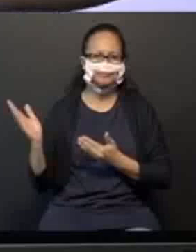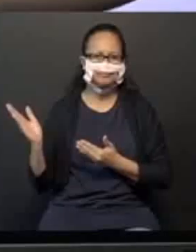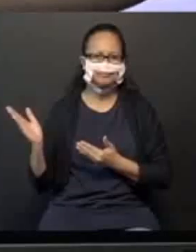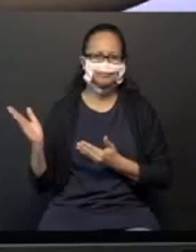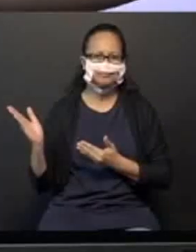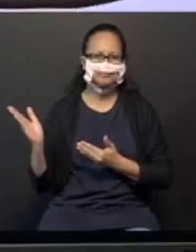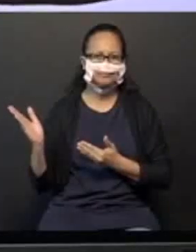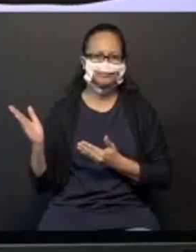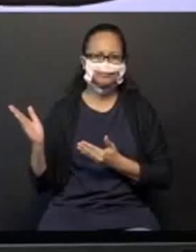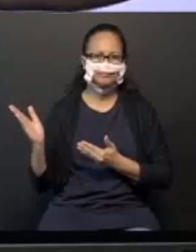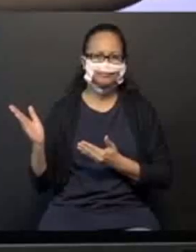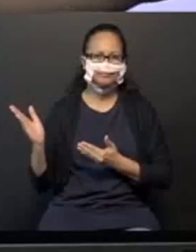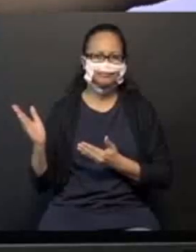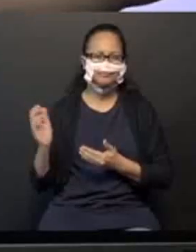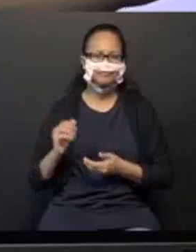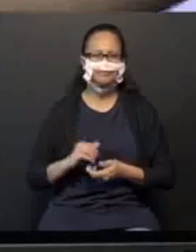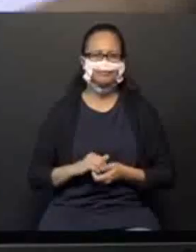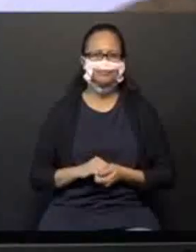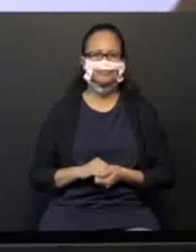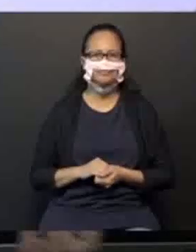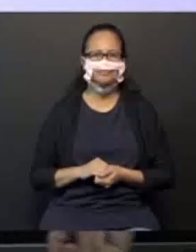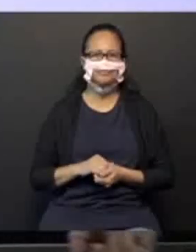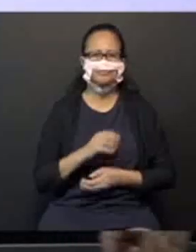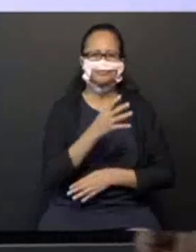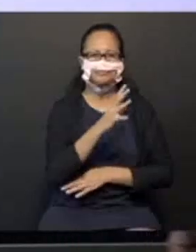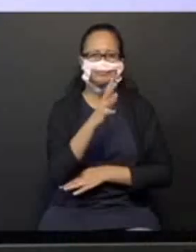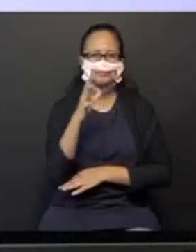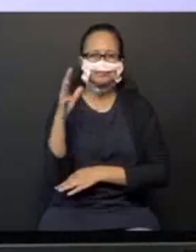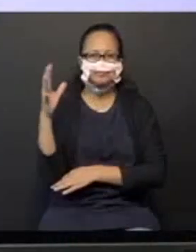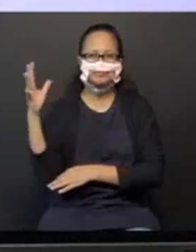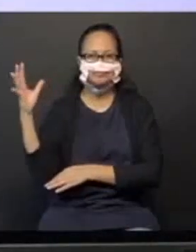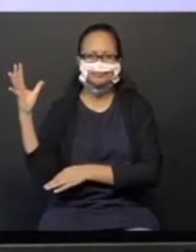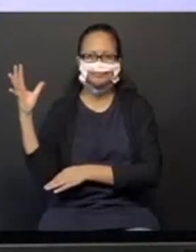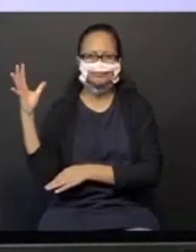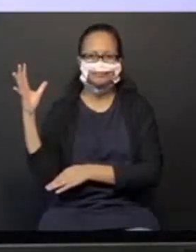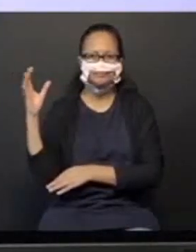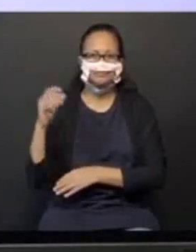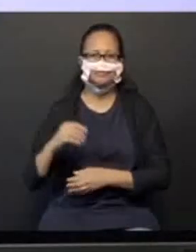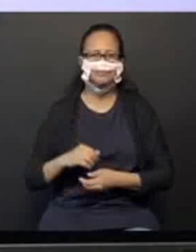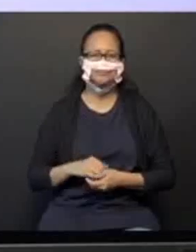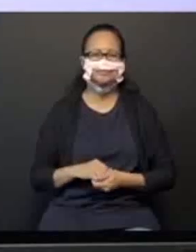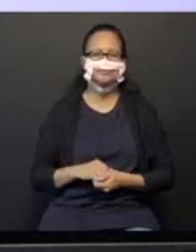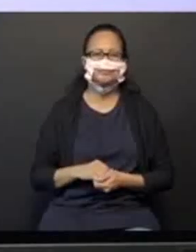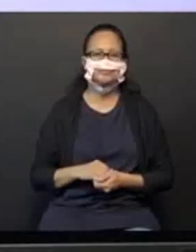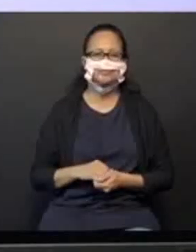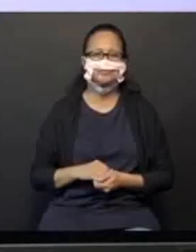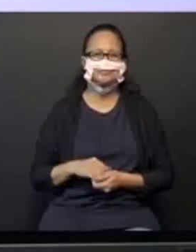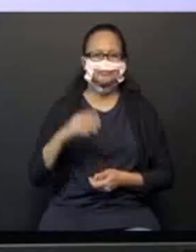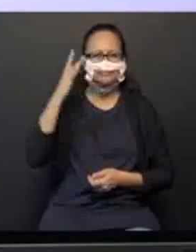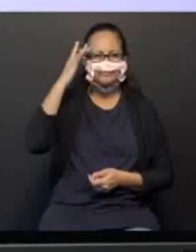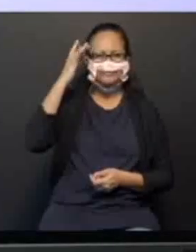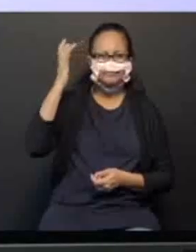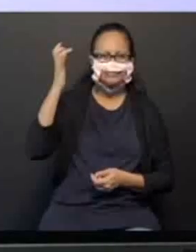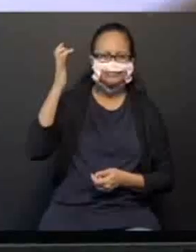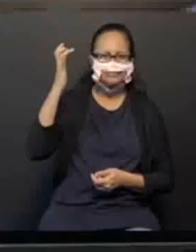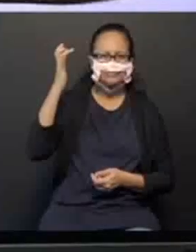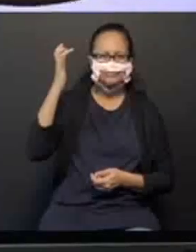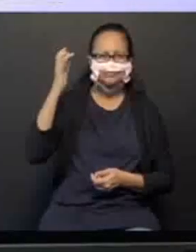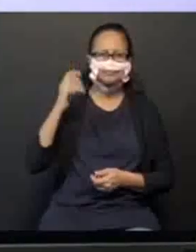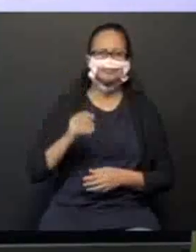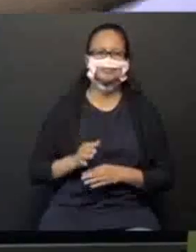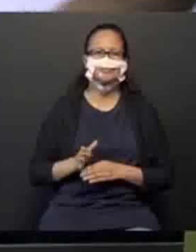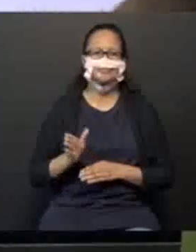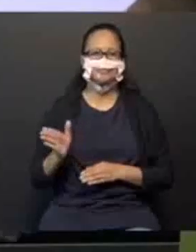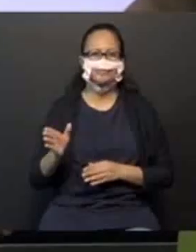caminho da direita leva para a floresta. Muito bem. Agora, ficou fácil. Se o da